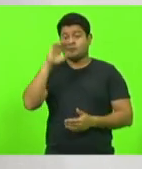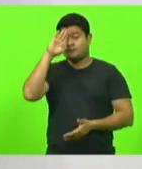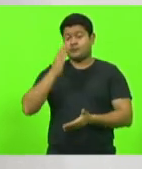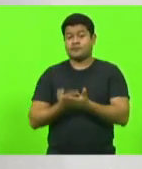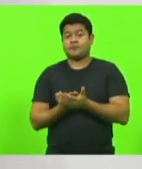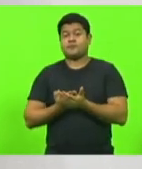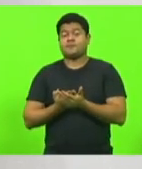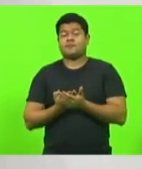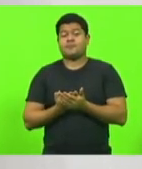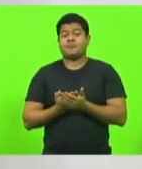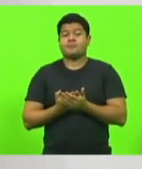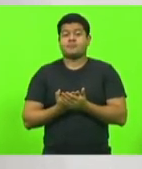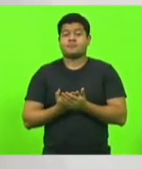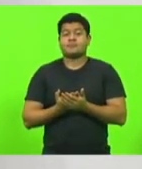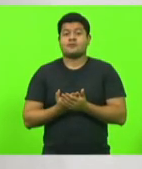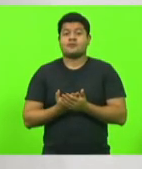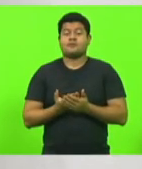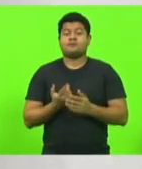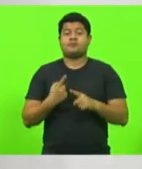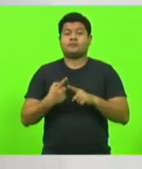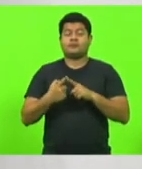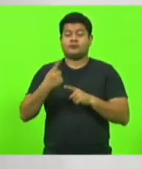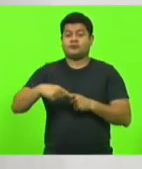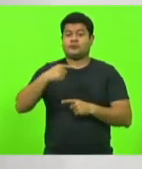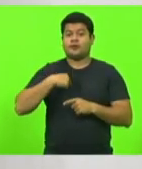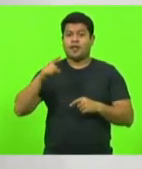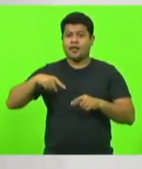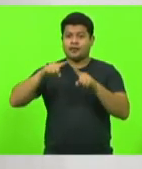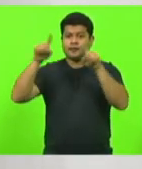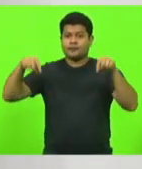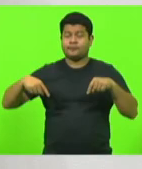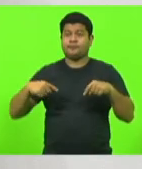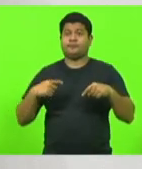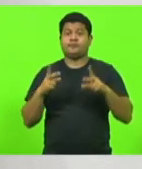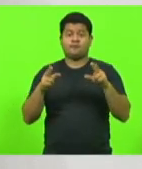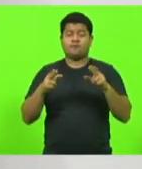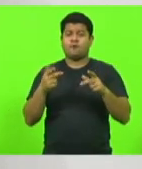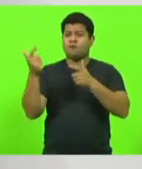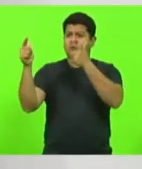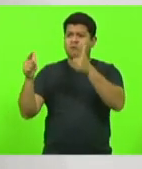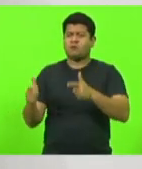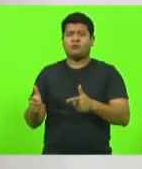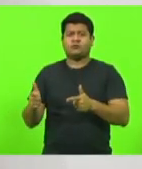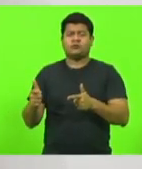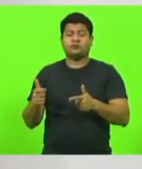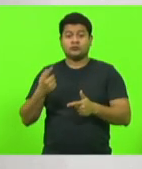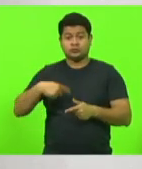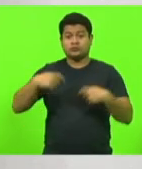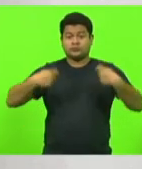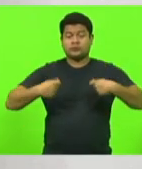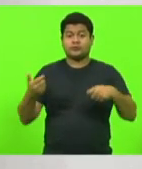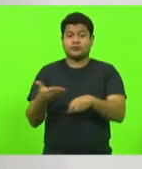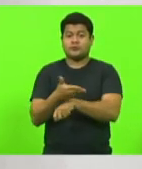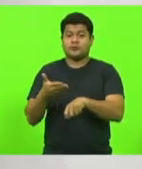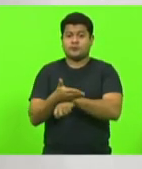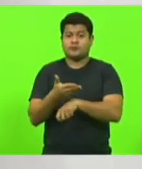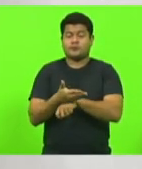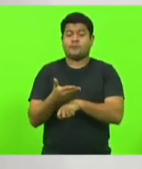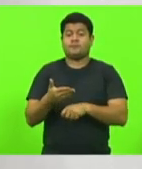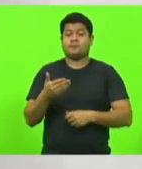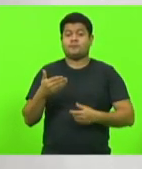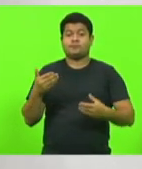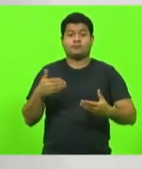a gente possa fazer, porque nós somos servidores como qualquer outro. Então, nós temos que participar do processo da